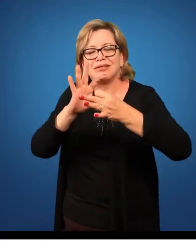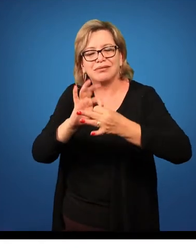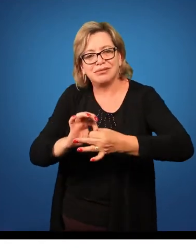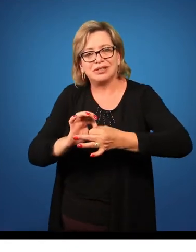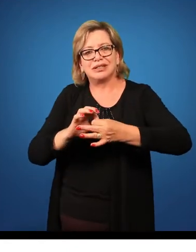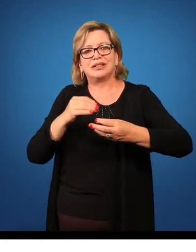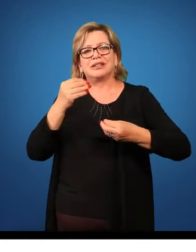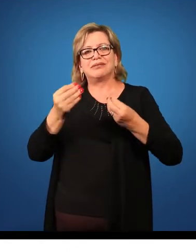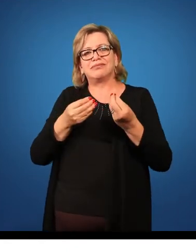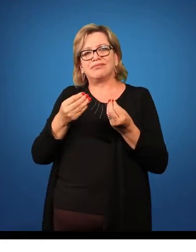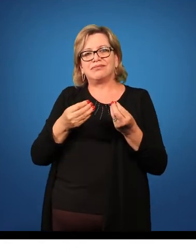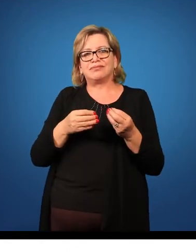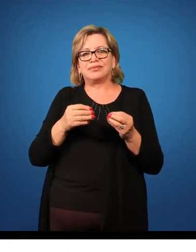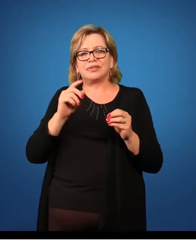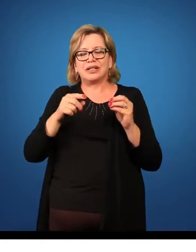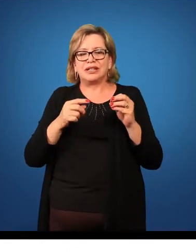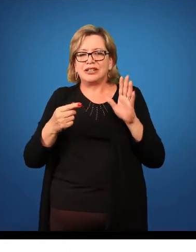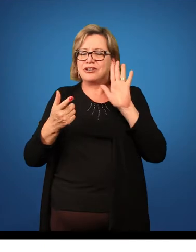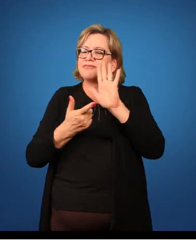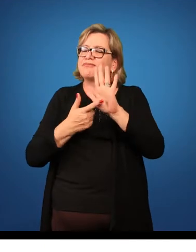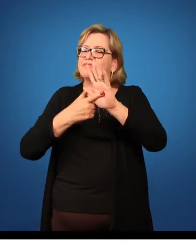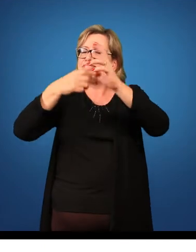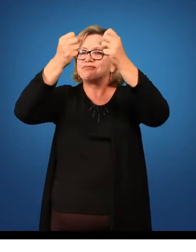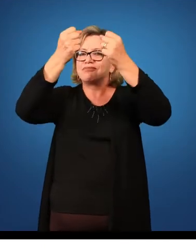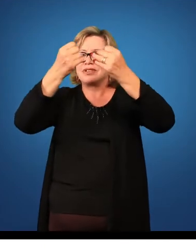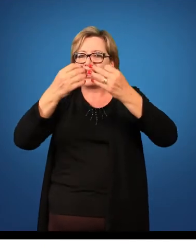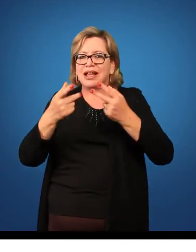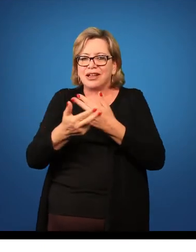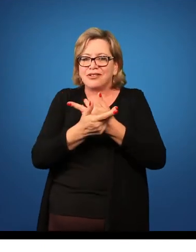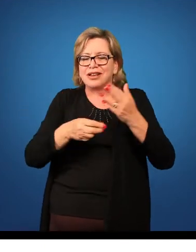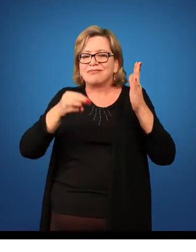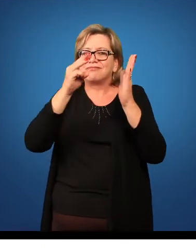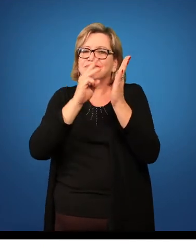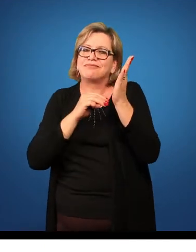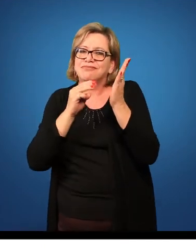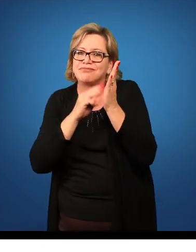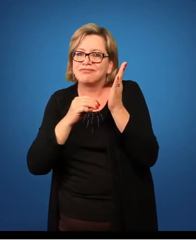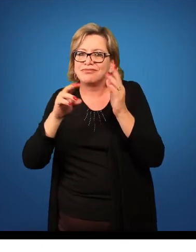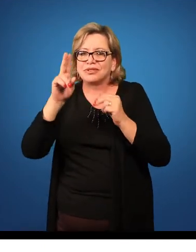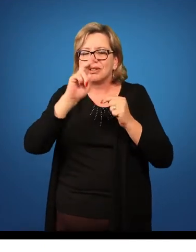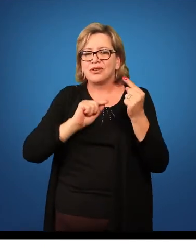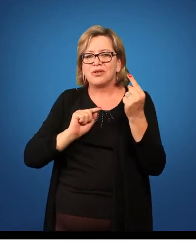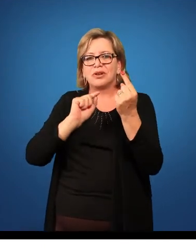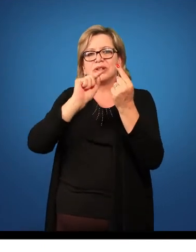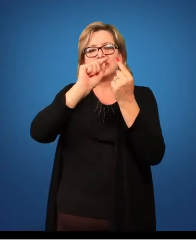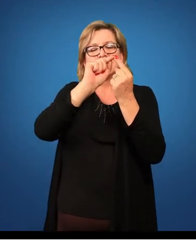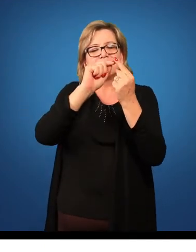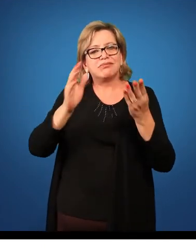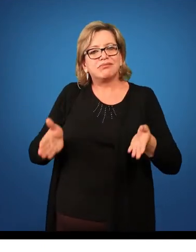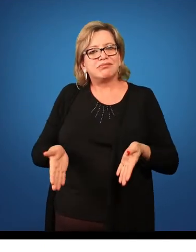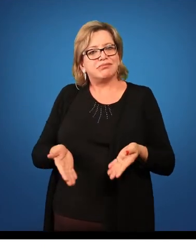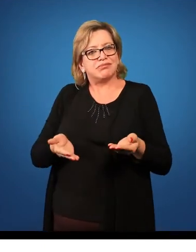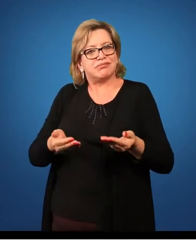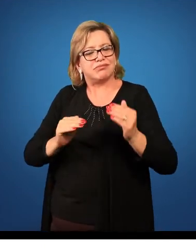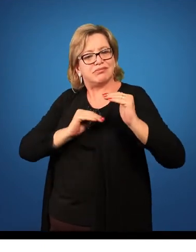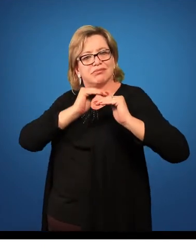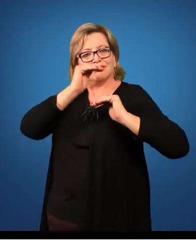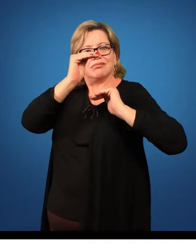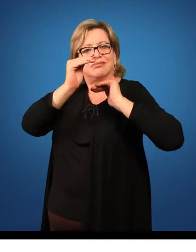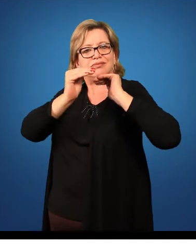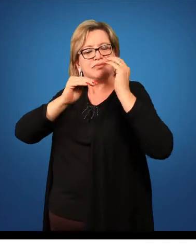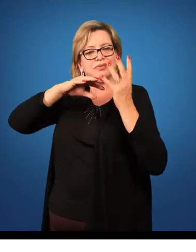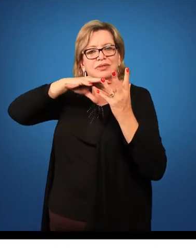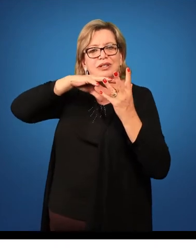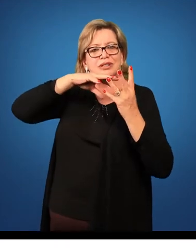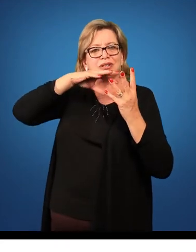ao movimento corporal. Então, ele propõe vários caminhos metodológicos com o objetivo de estimular o desenvolvimento